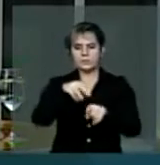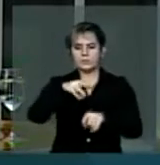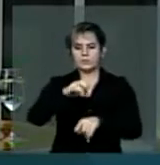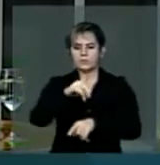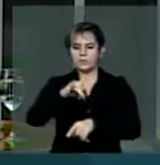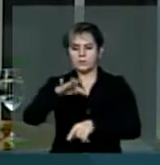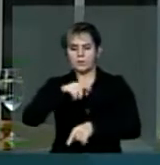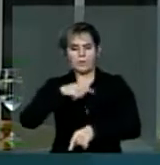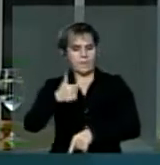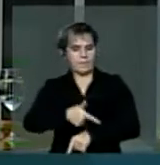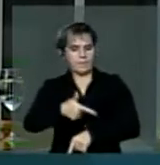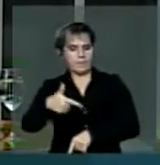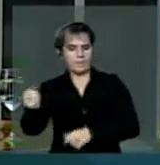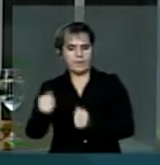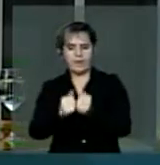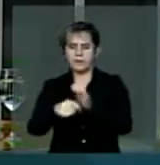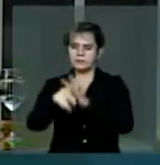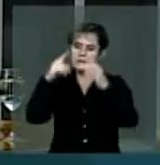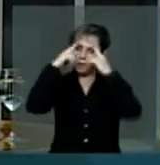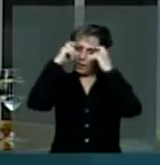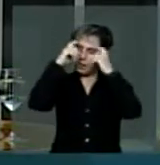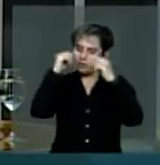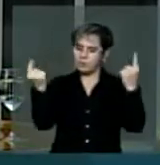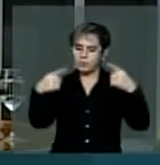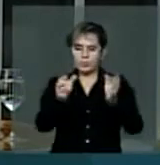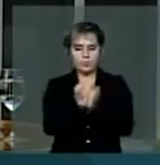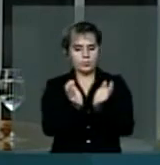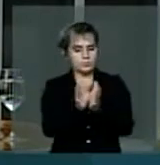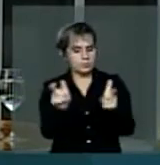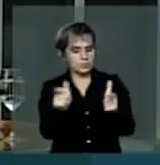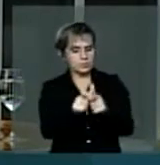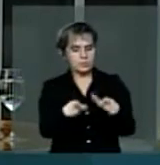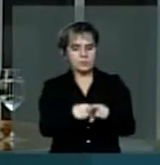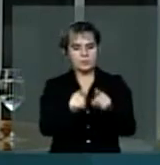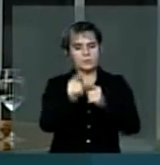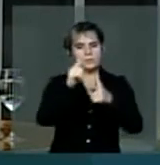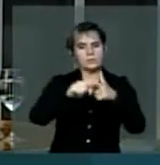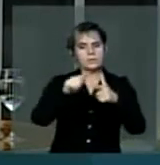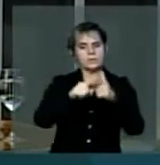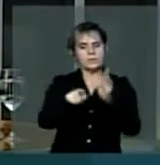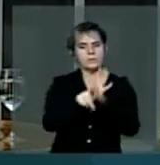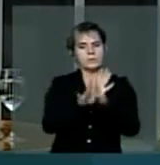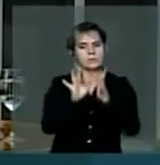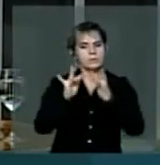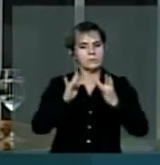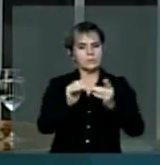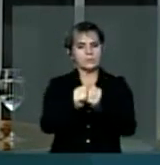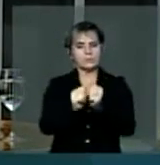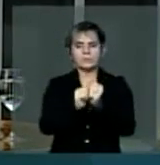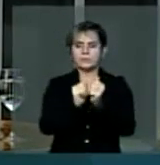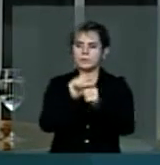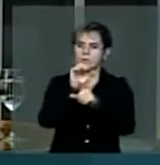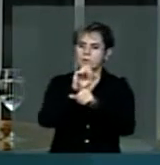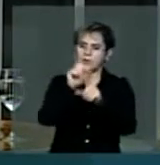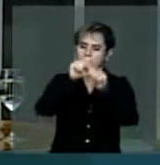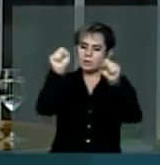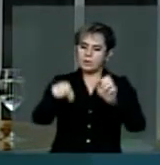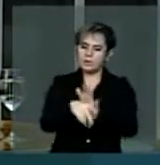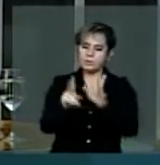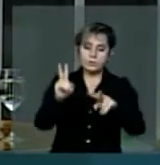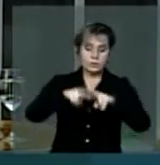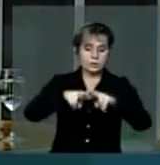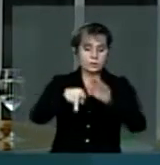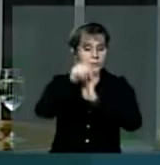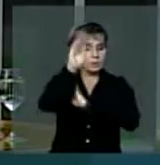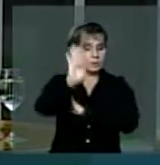armadas, a violência contra as minorias, aos problemas relacionados ao sistema prisional brasileiro,